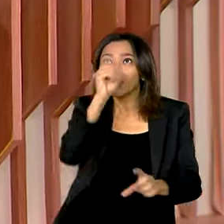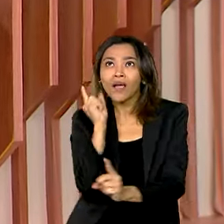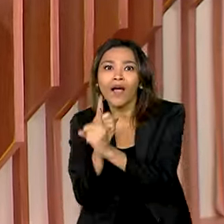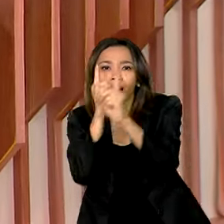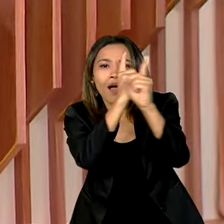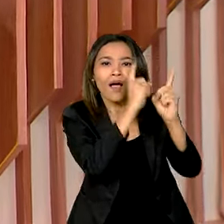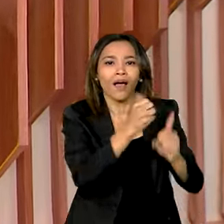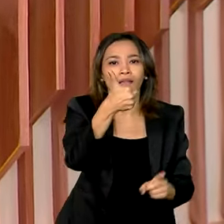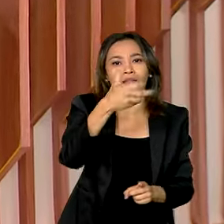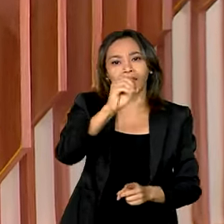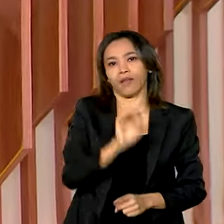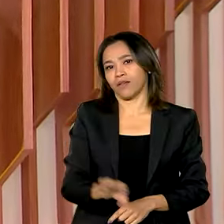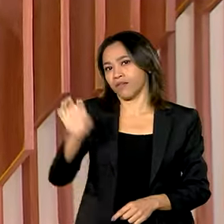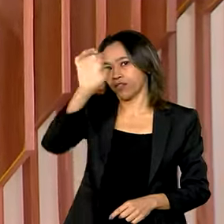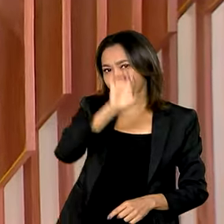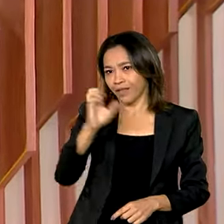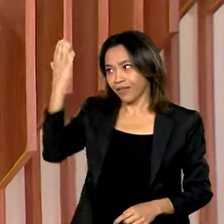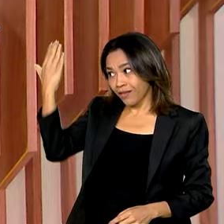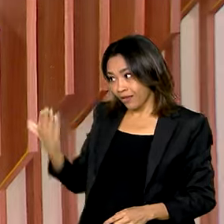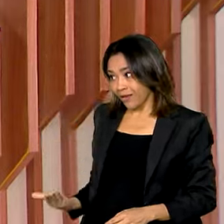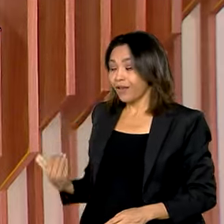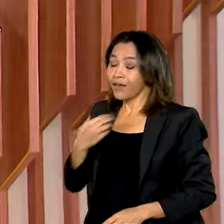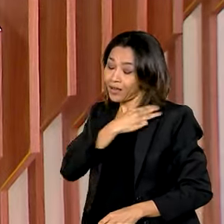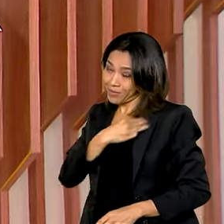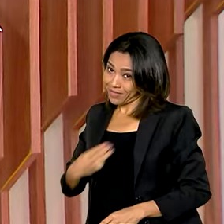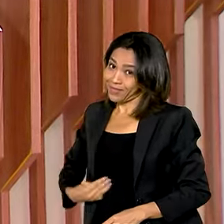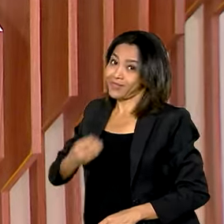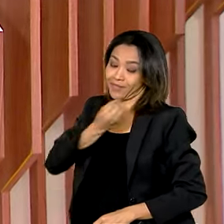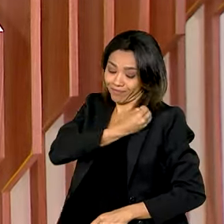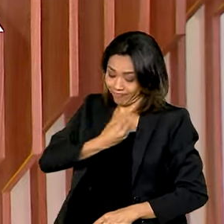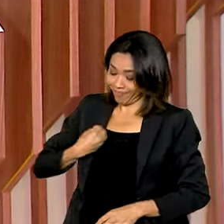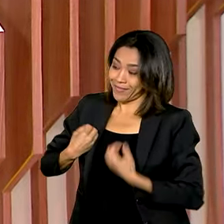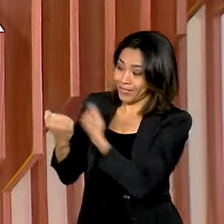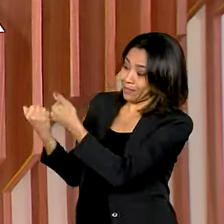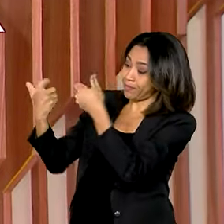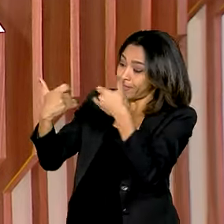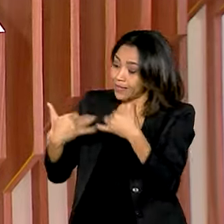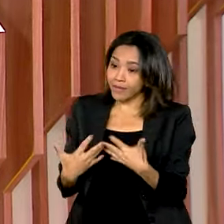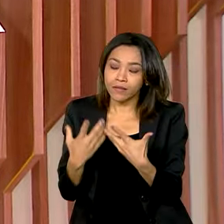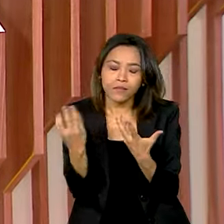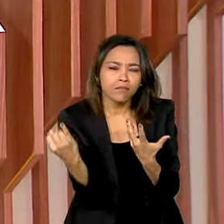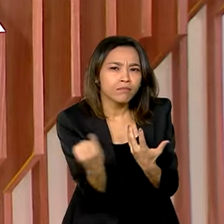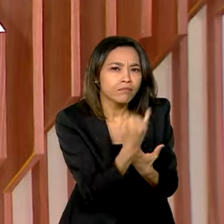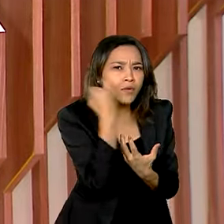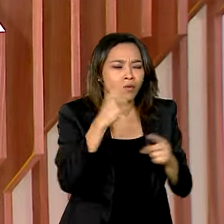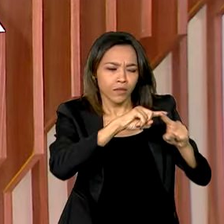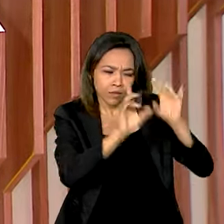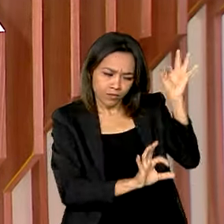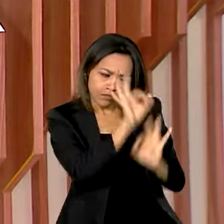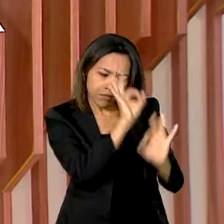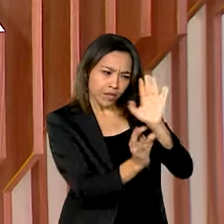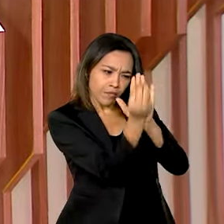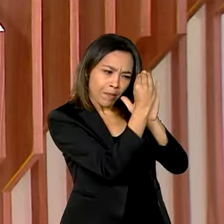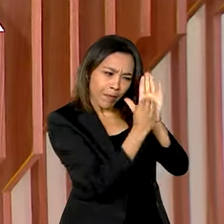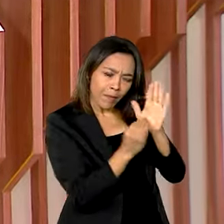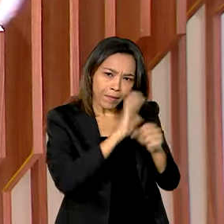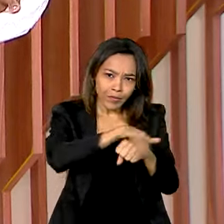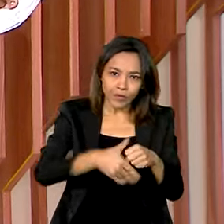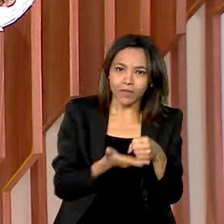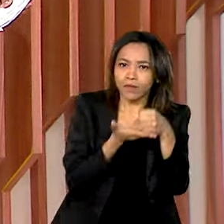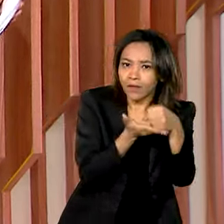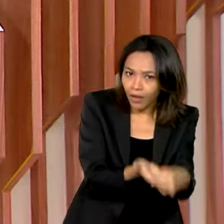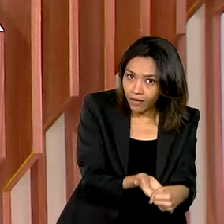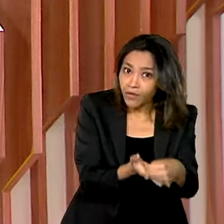brasileiros. A ministra Marina Silva falou sobre a importância de um plano de desenvolvimento sustentável e de proteção de